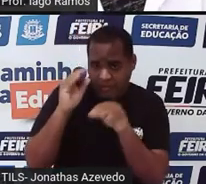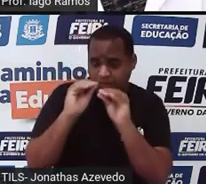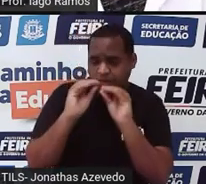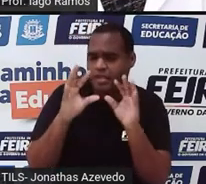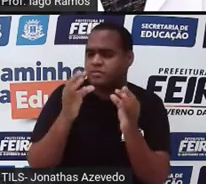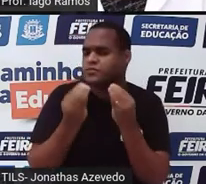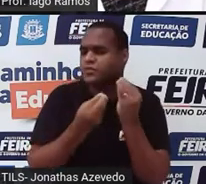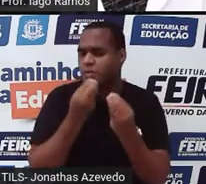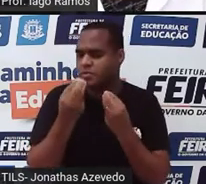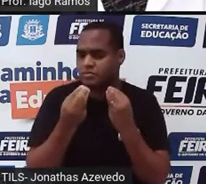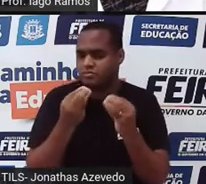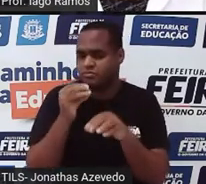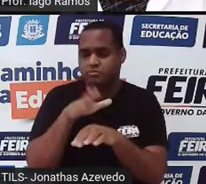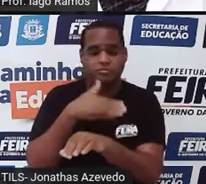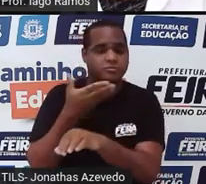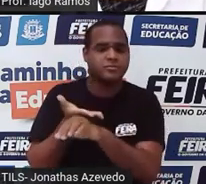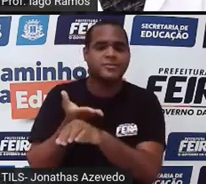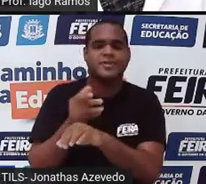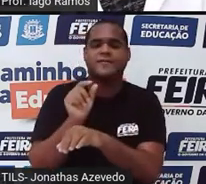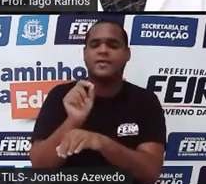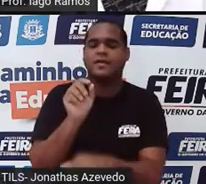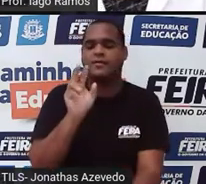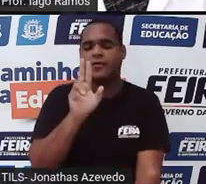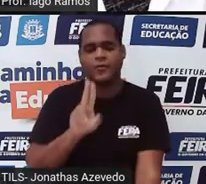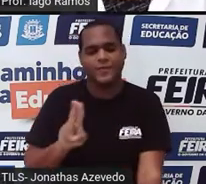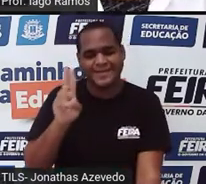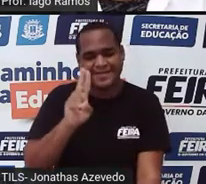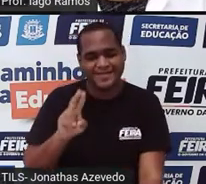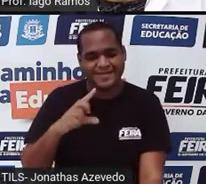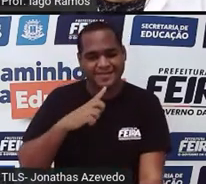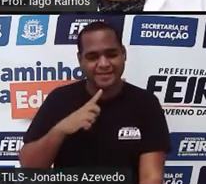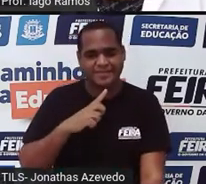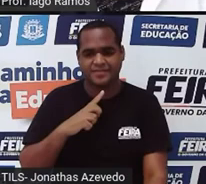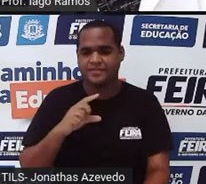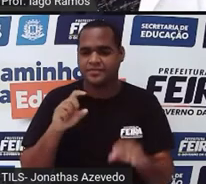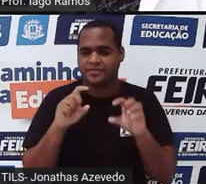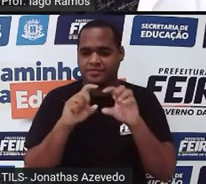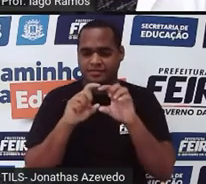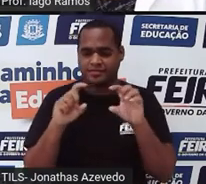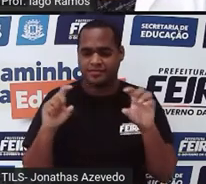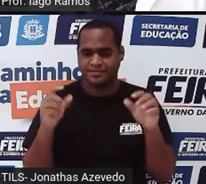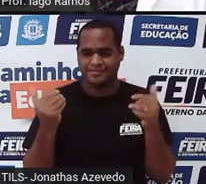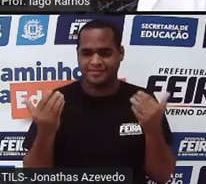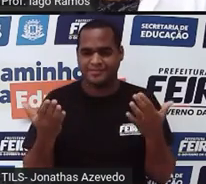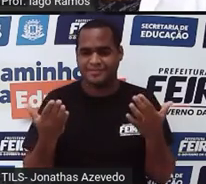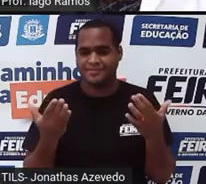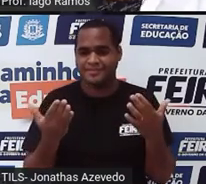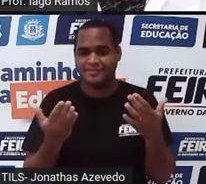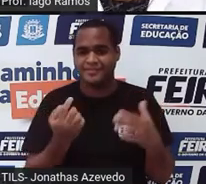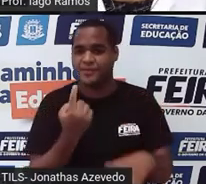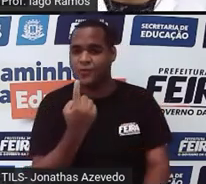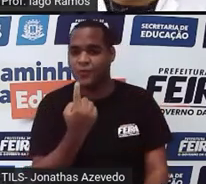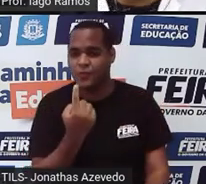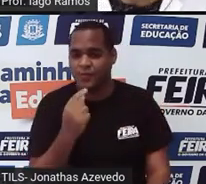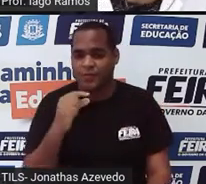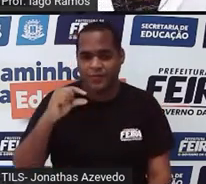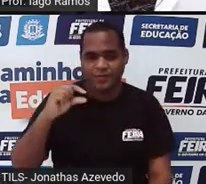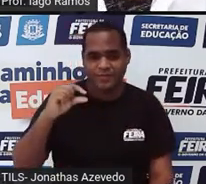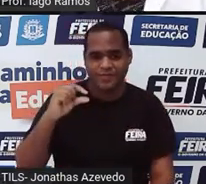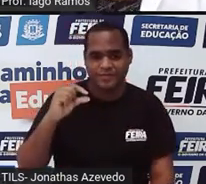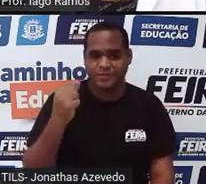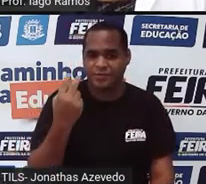momento da aula. E a gente usa sempre aqui, né? A nossa escalazinha. Começando com um em vermelho para pouco,